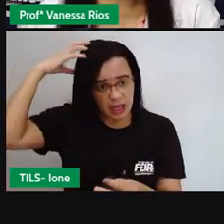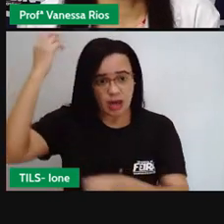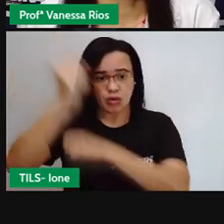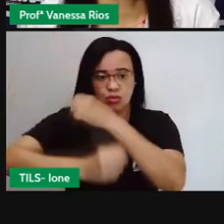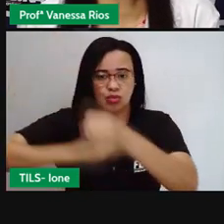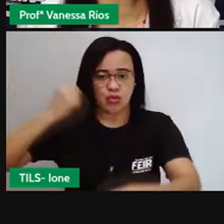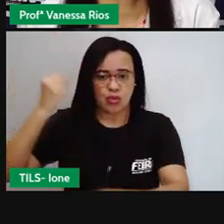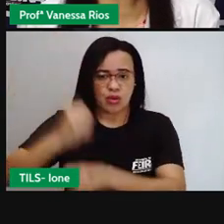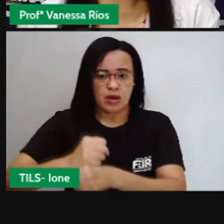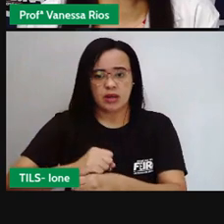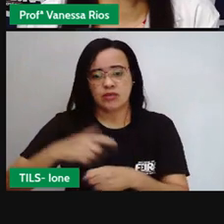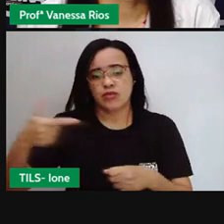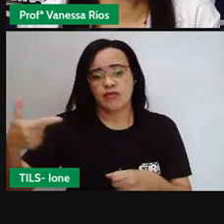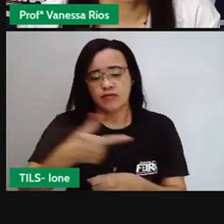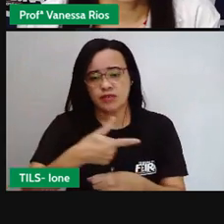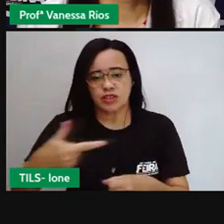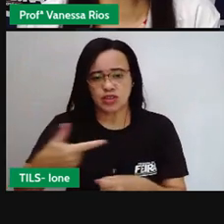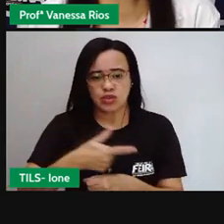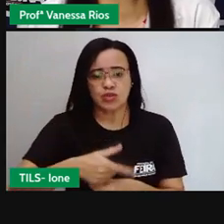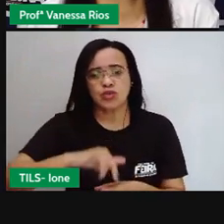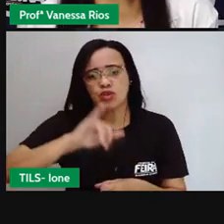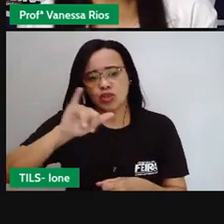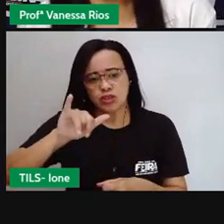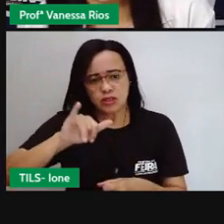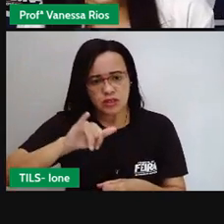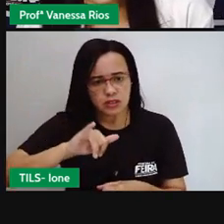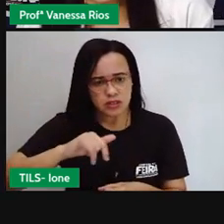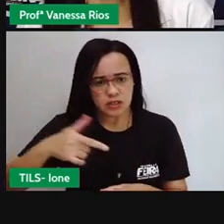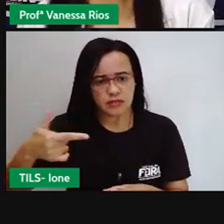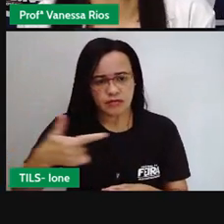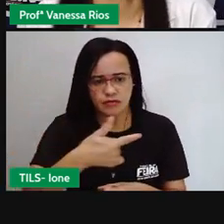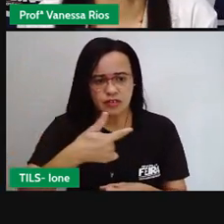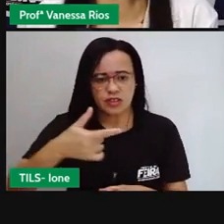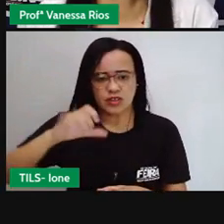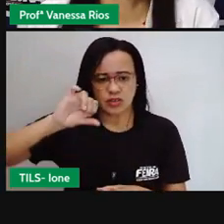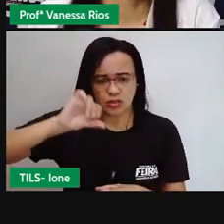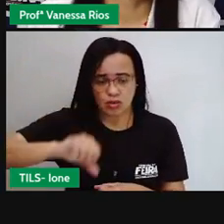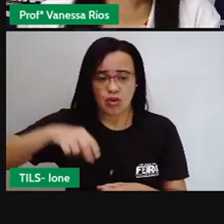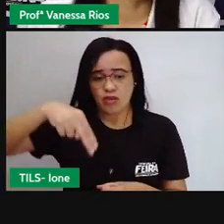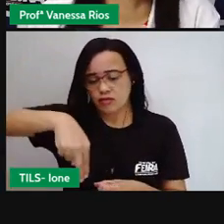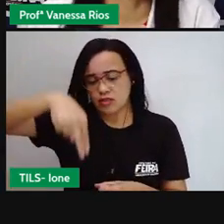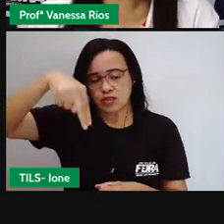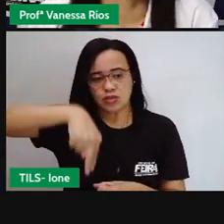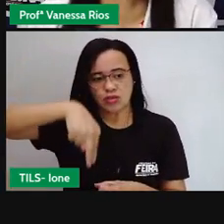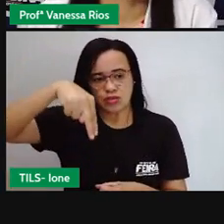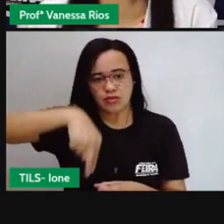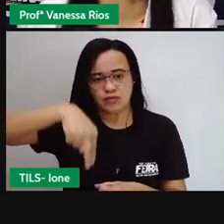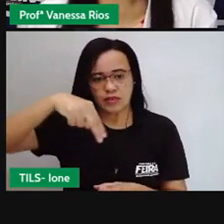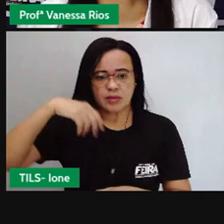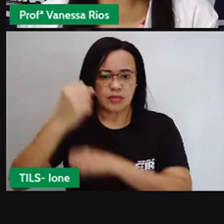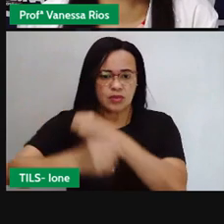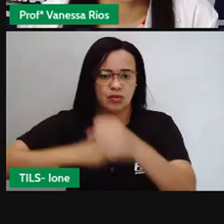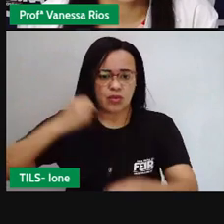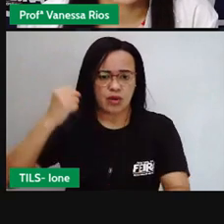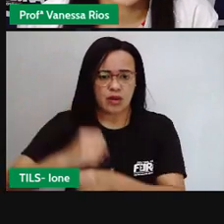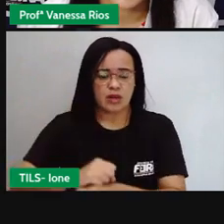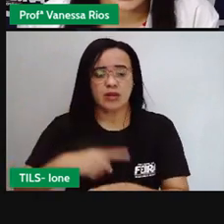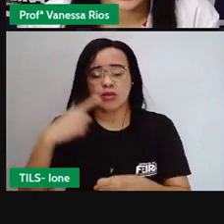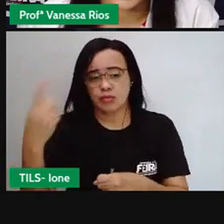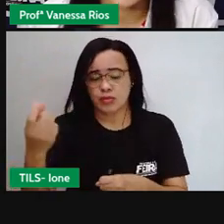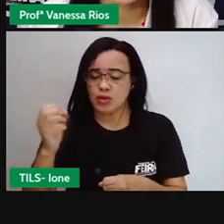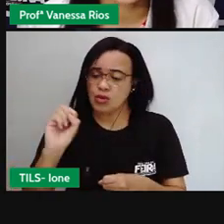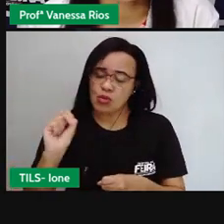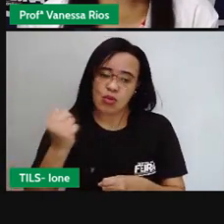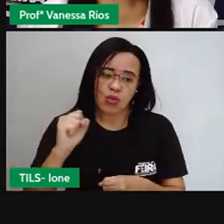a comitiva aportou em Salvador em 22 de janeiro de 1808. Foram quase aí dois meses